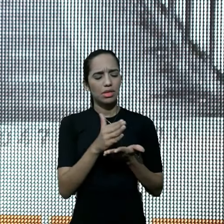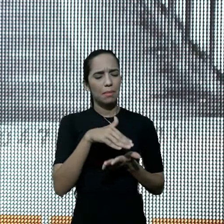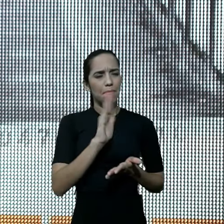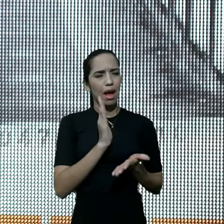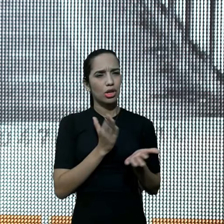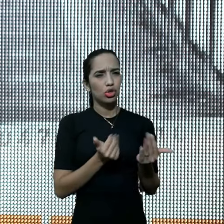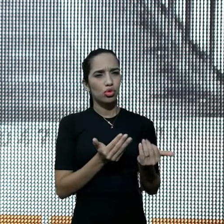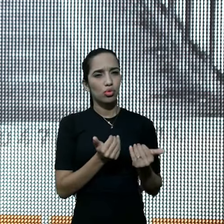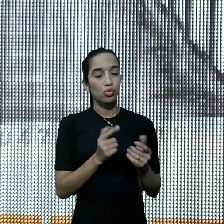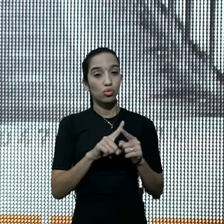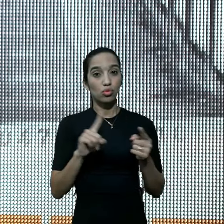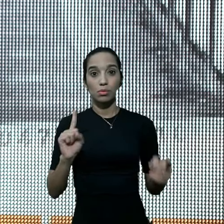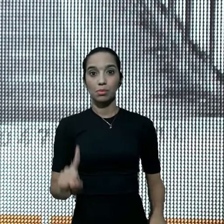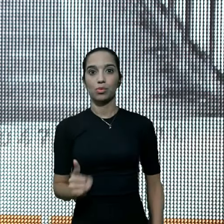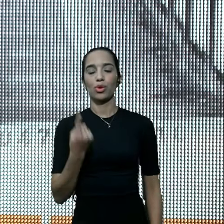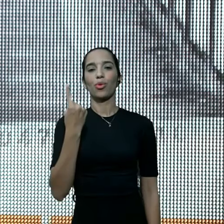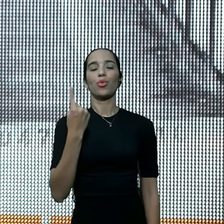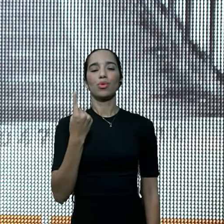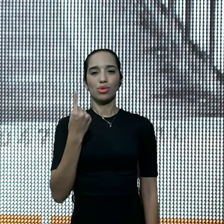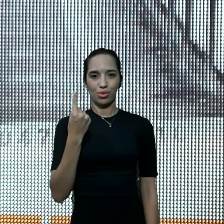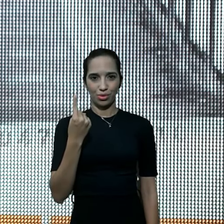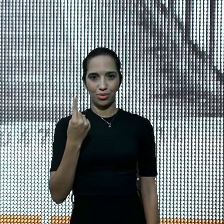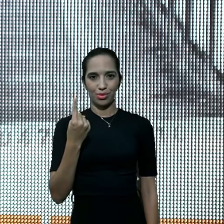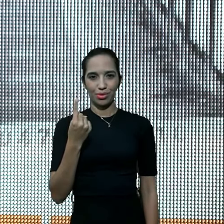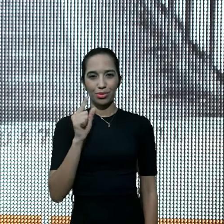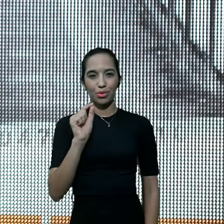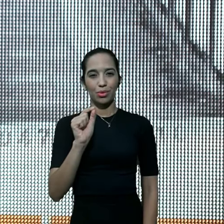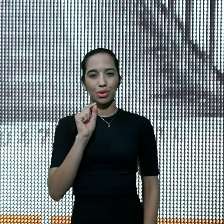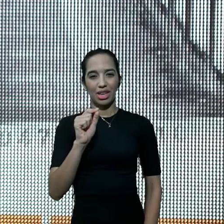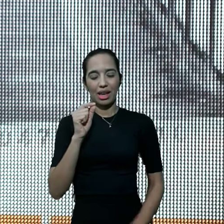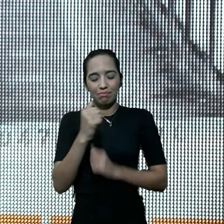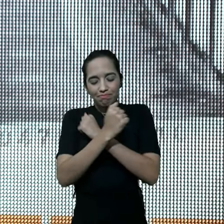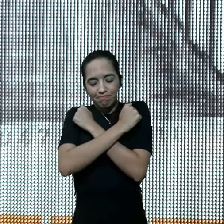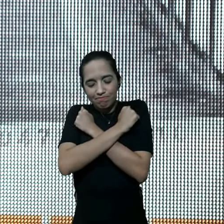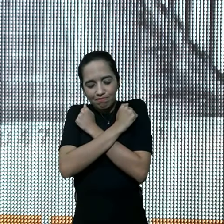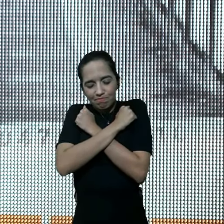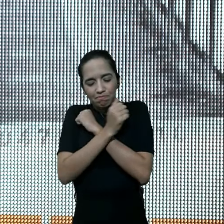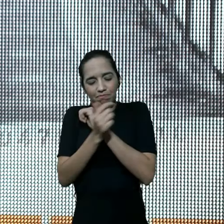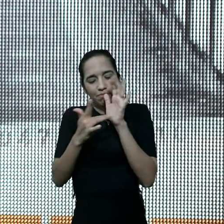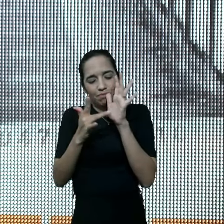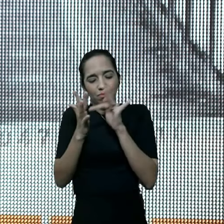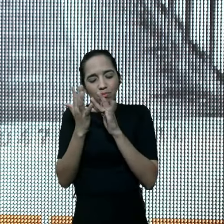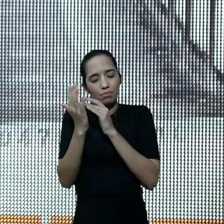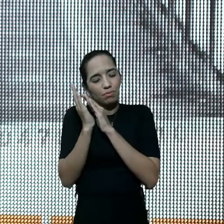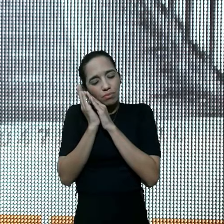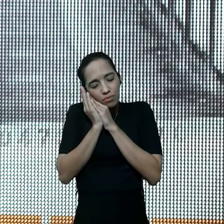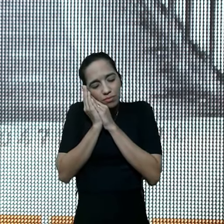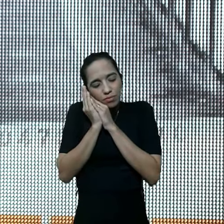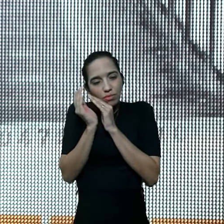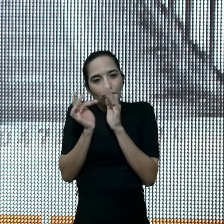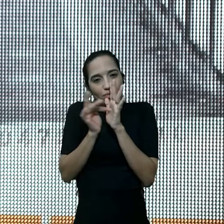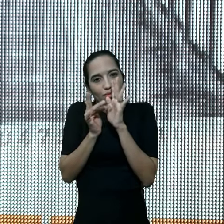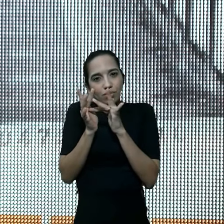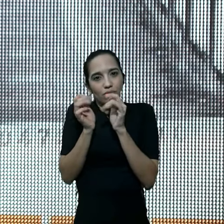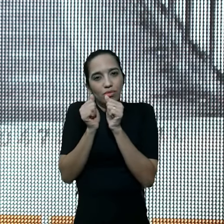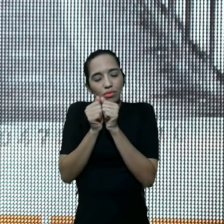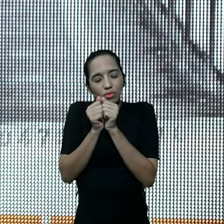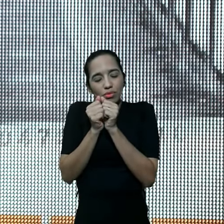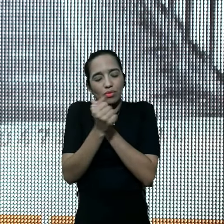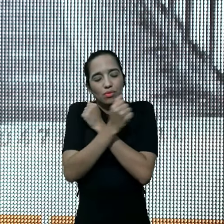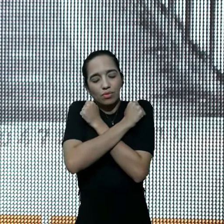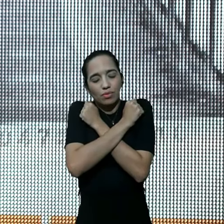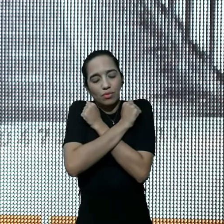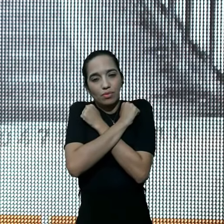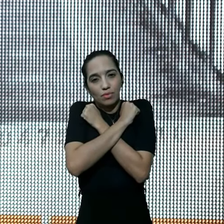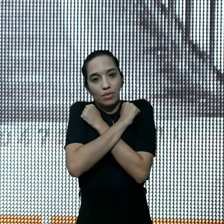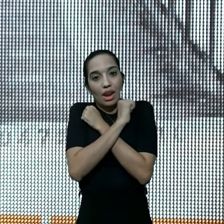inexperiente, mas era o único, que, recostava, sua cabeça, no ombro do mestre, a Bíblia, nos conta,